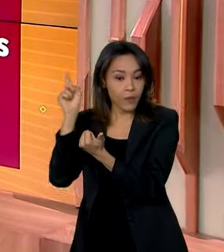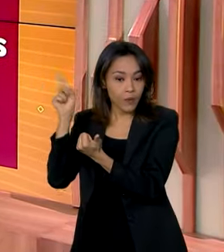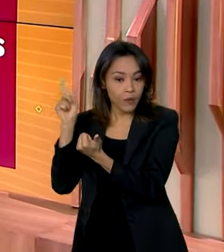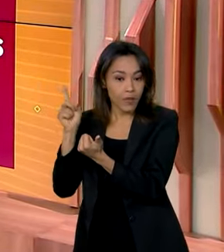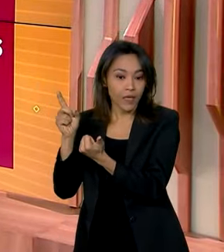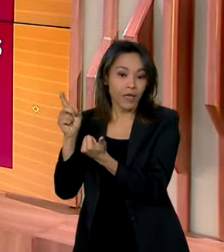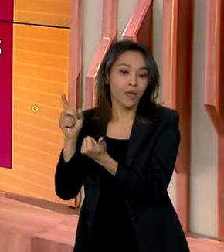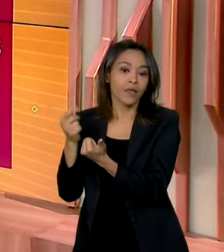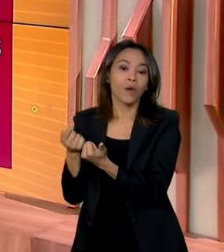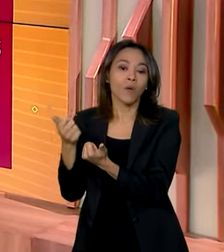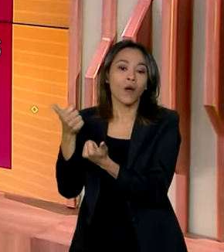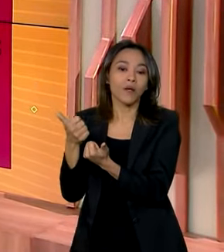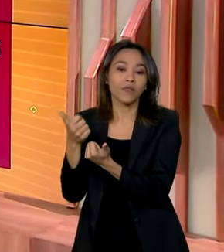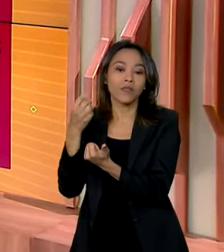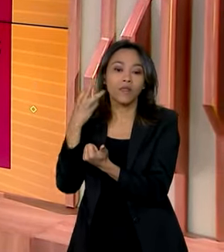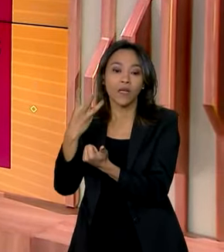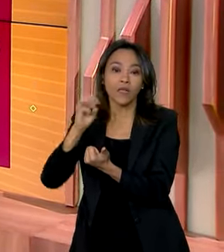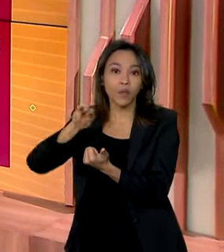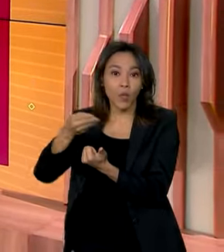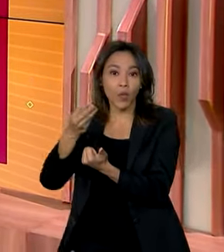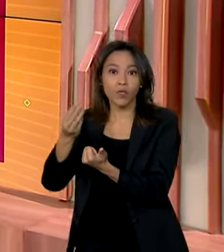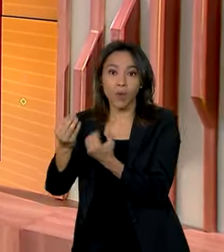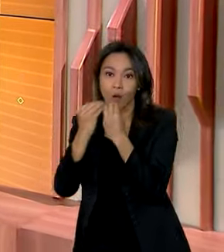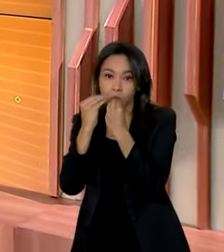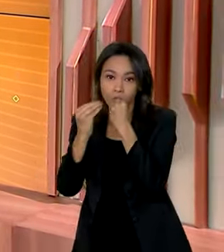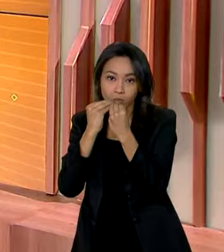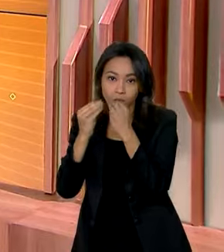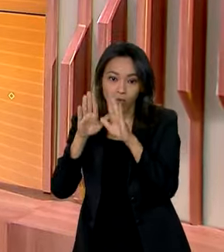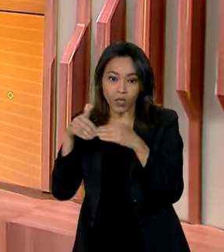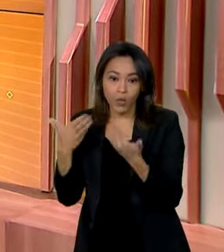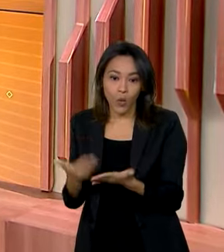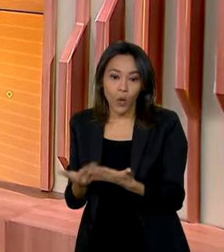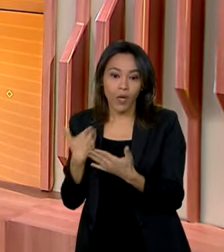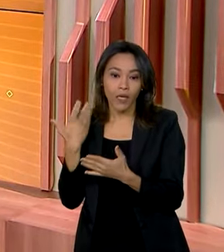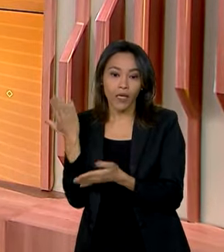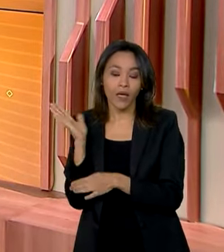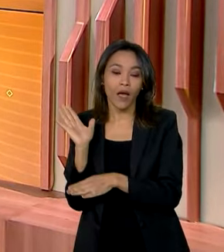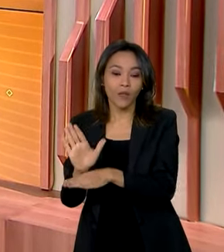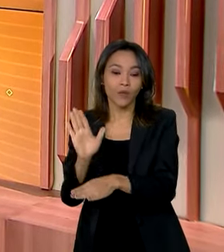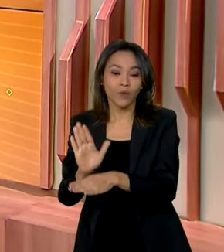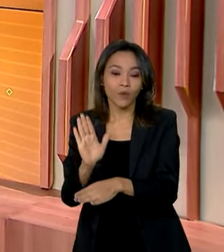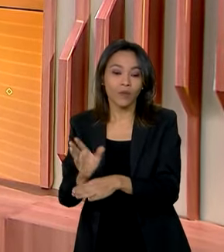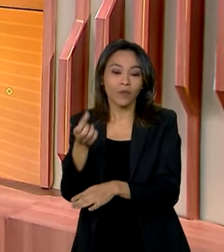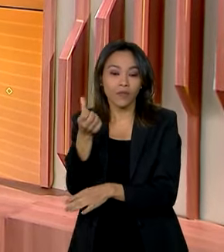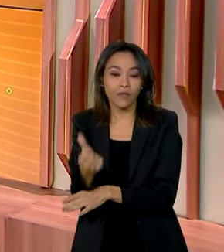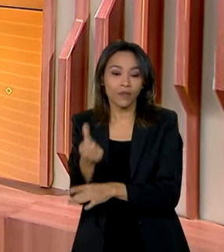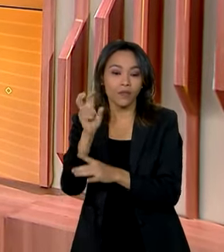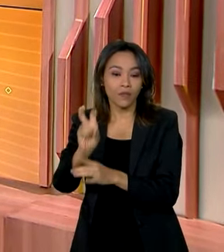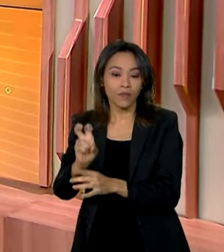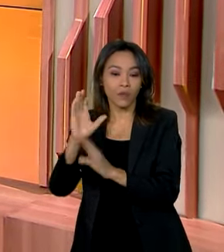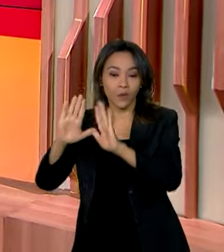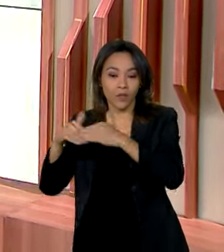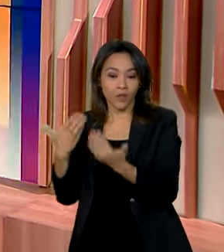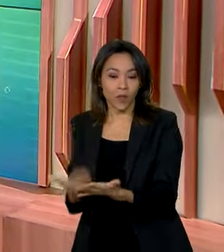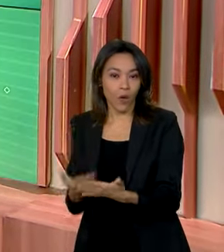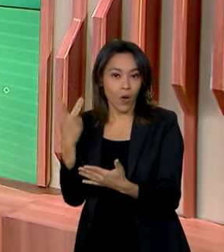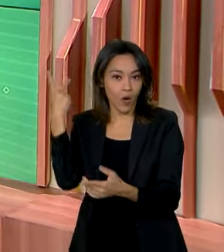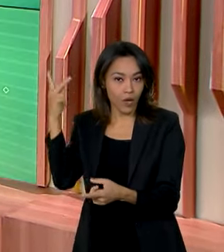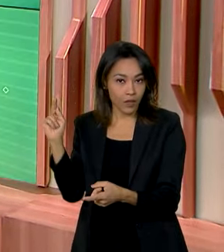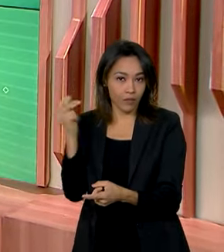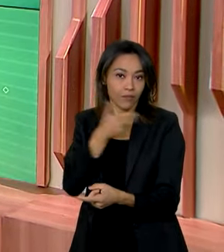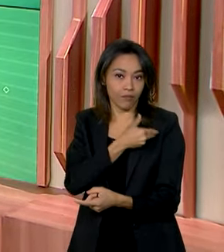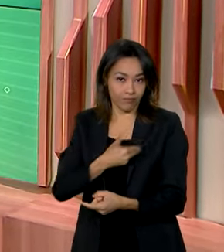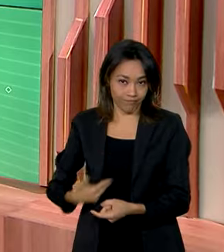e meio de reais para alimentação escolar, que atendeu aí 65 escolas da rede pública de